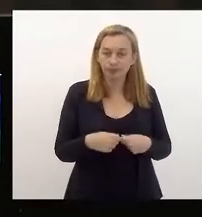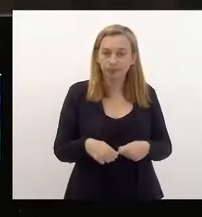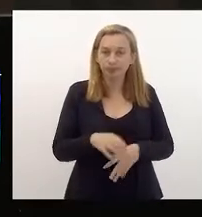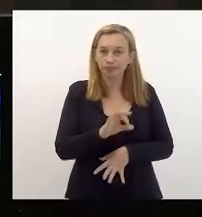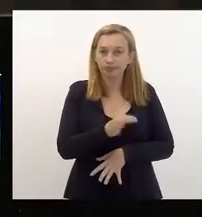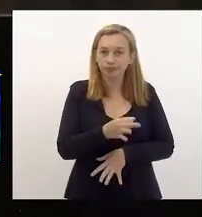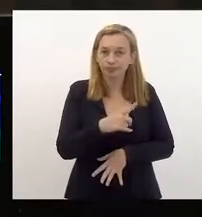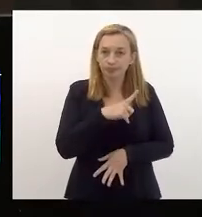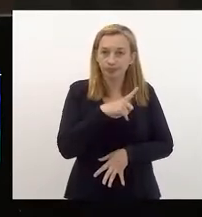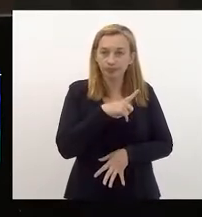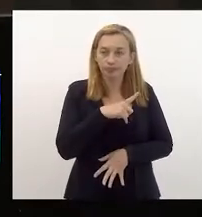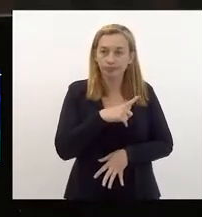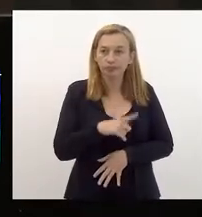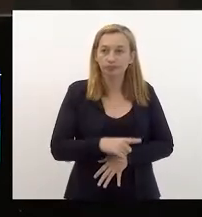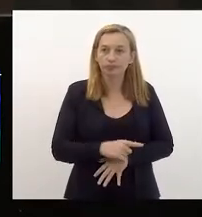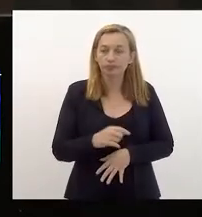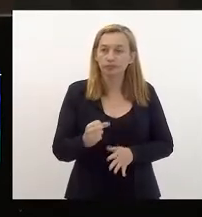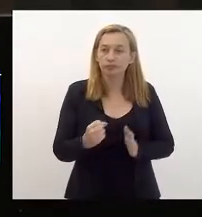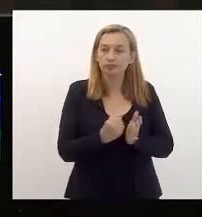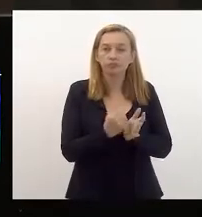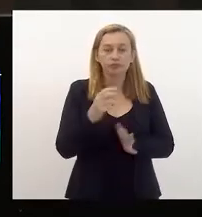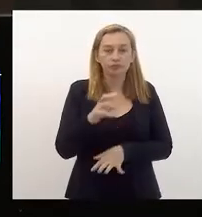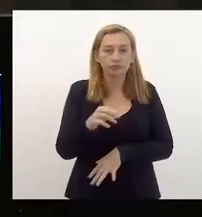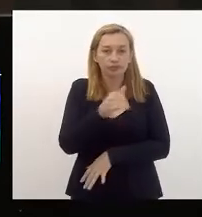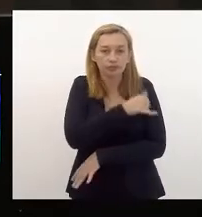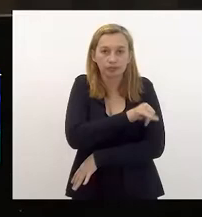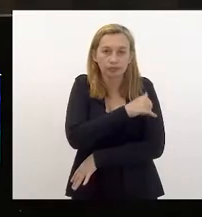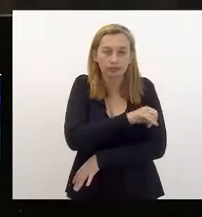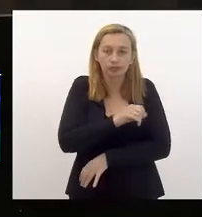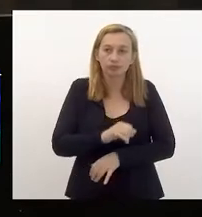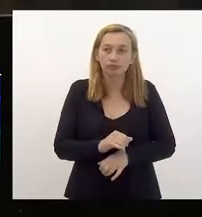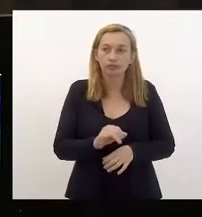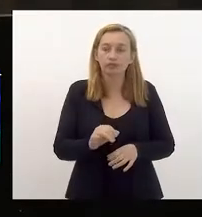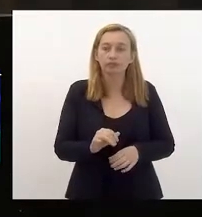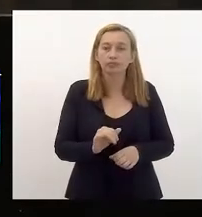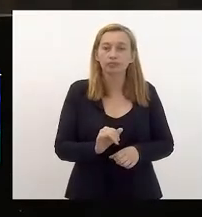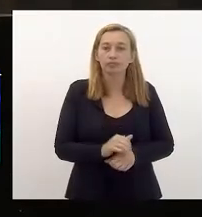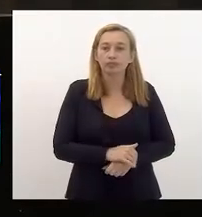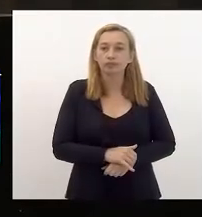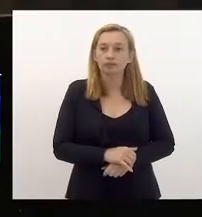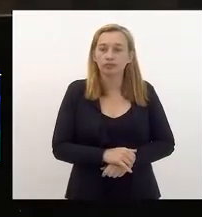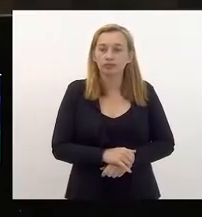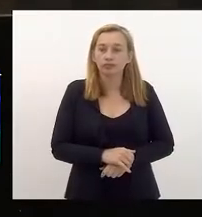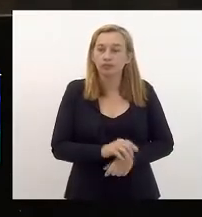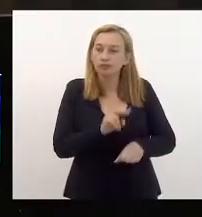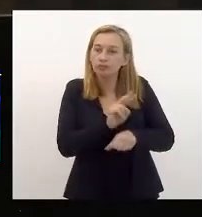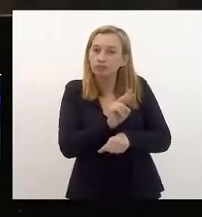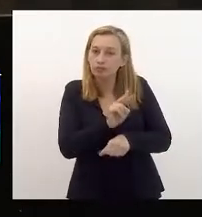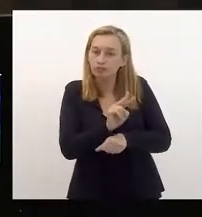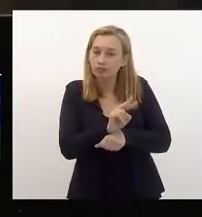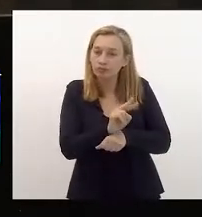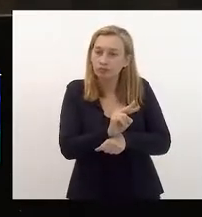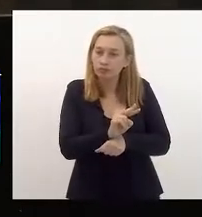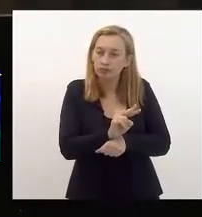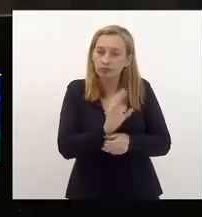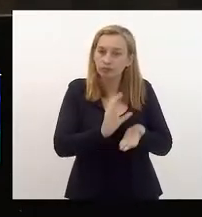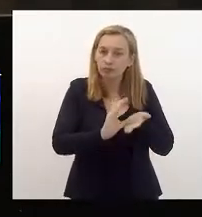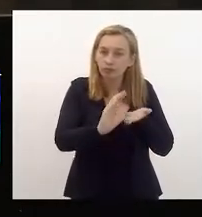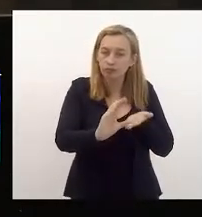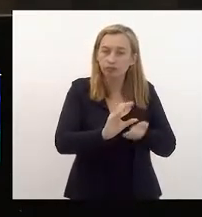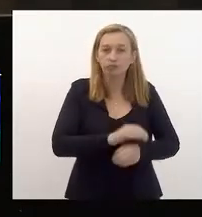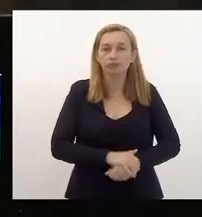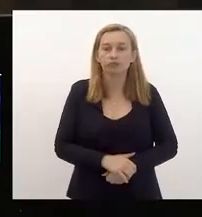garanta, no Pacto pelo Rio de Janeiro, mecanismos, ferramentas de monitoramento de destinação dos recursos,